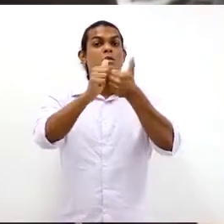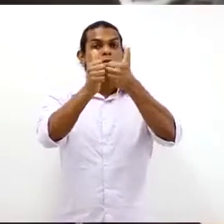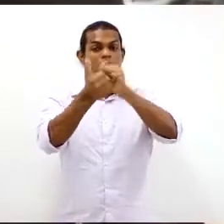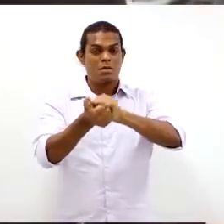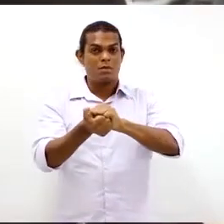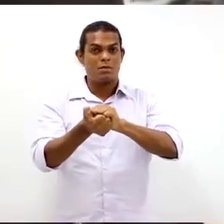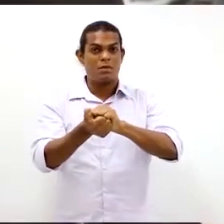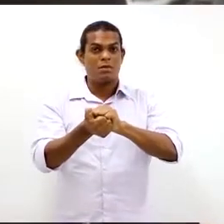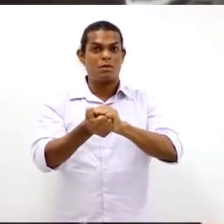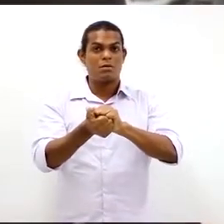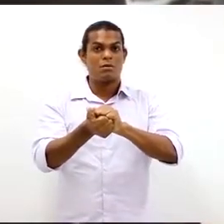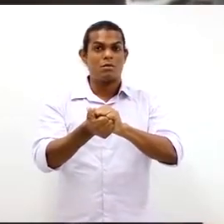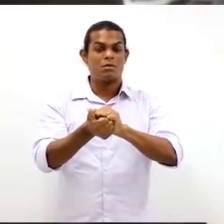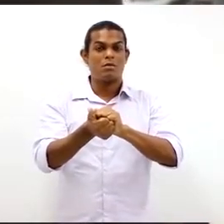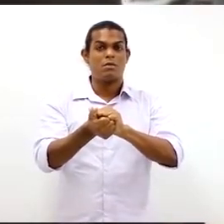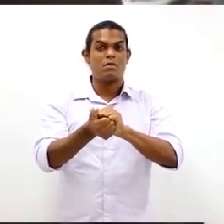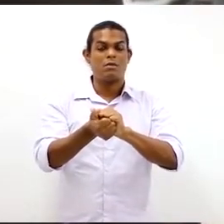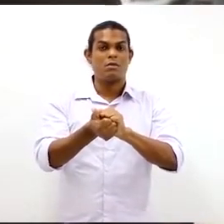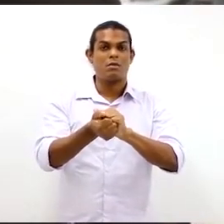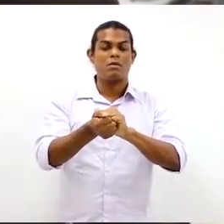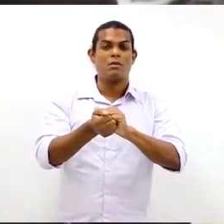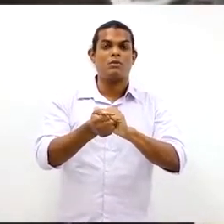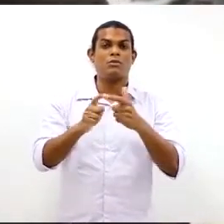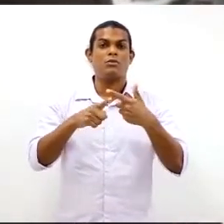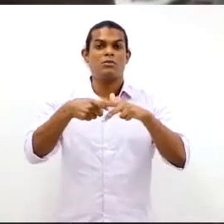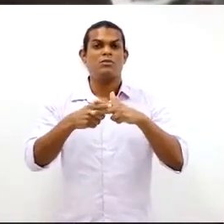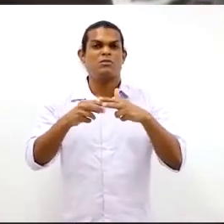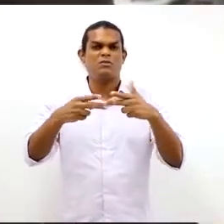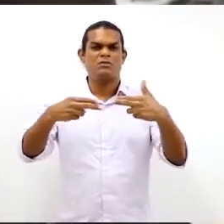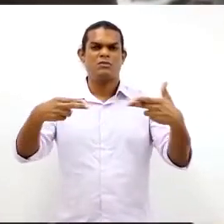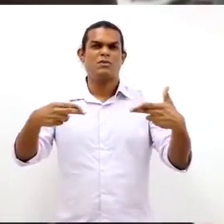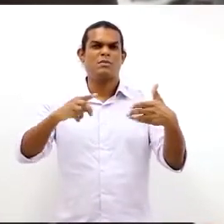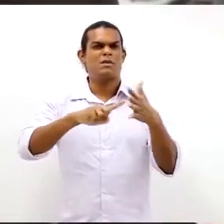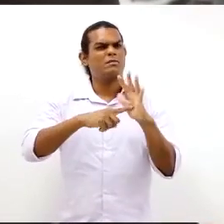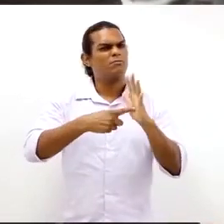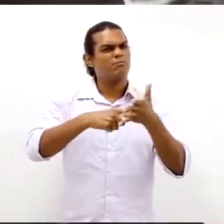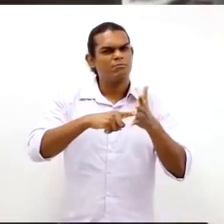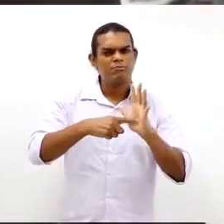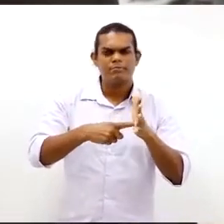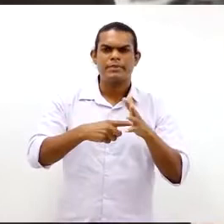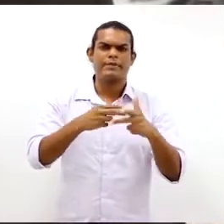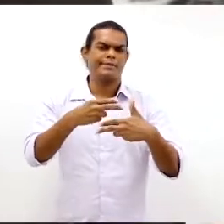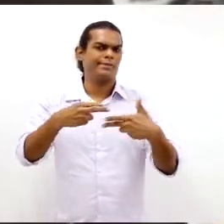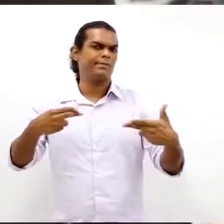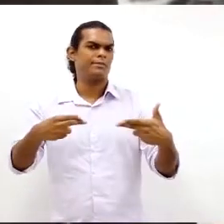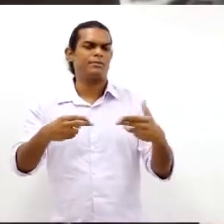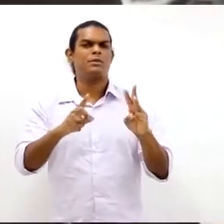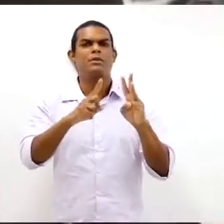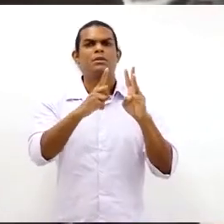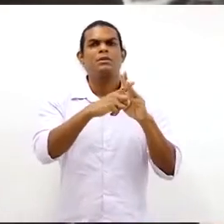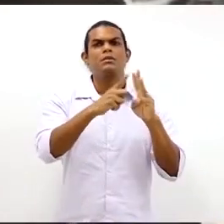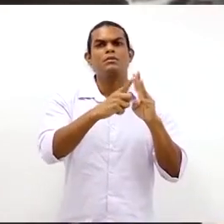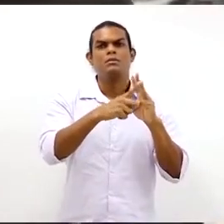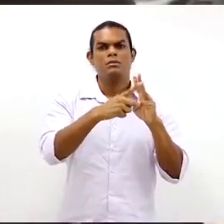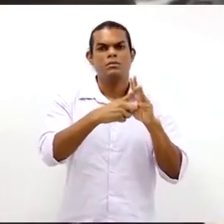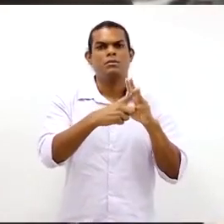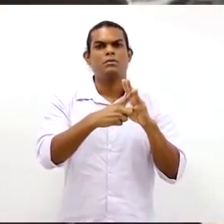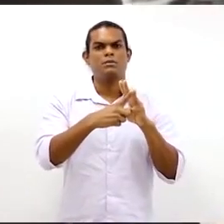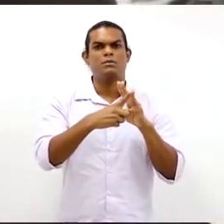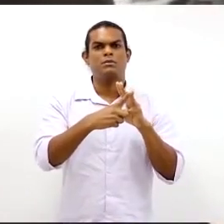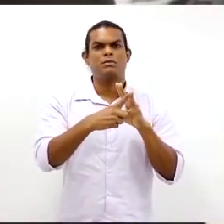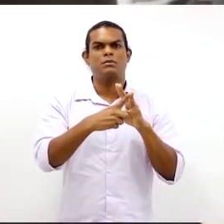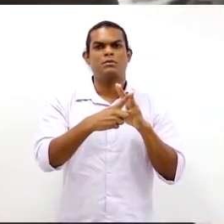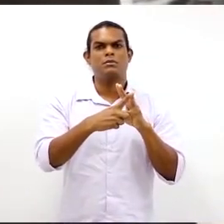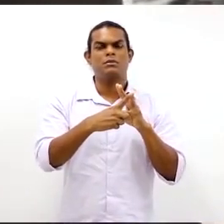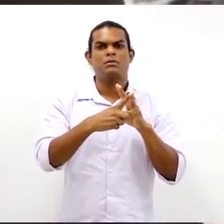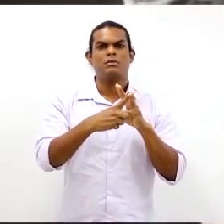meios produtivos, à ferramenta, ao maquinário, ao processo produtivo. E a terceira compreensão de ergonomia vem exatamente